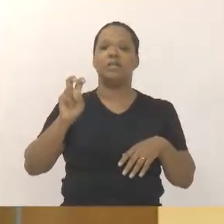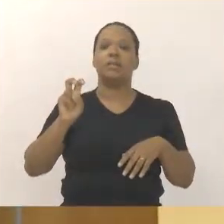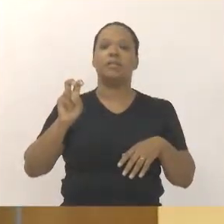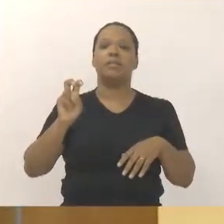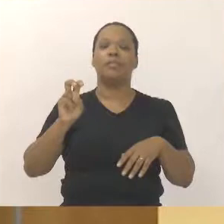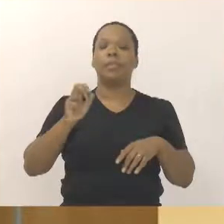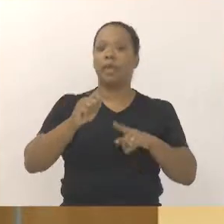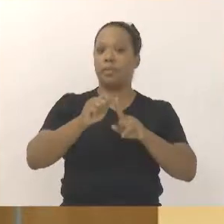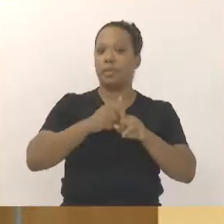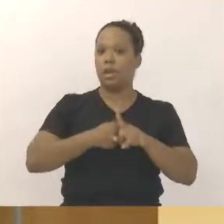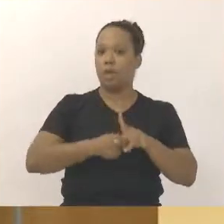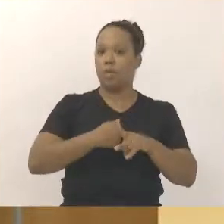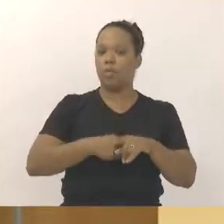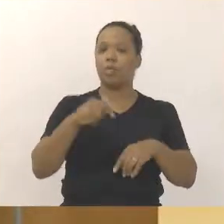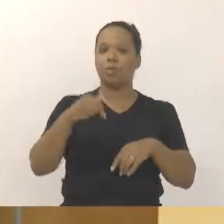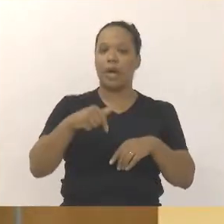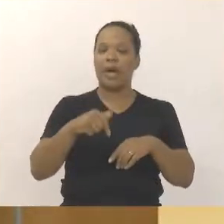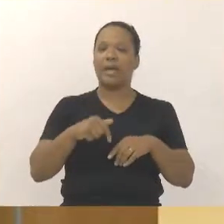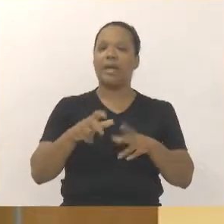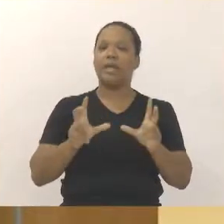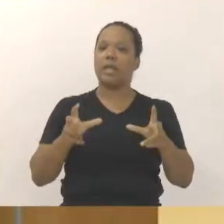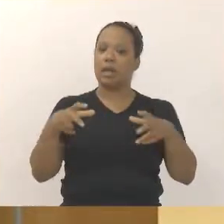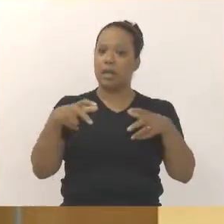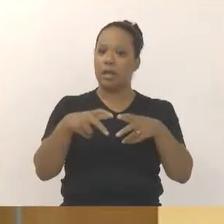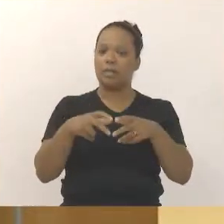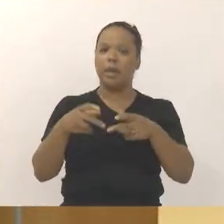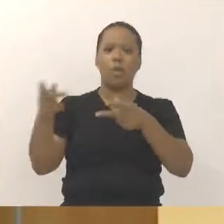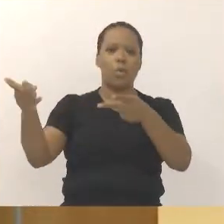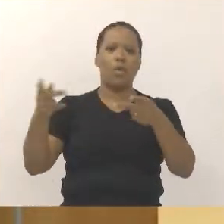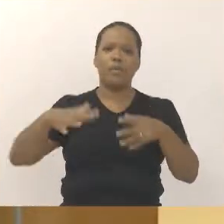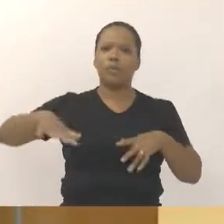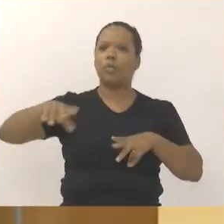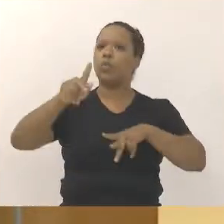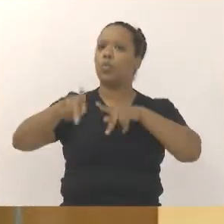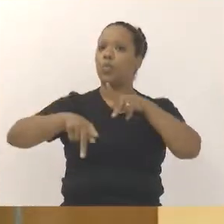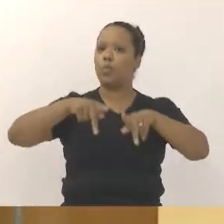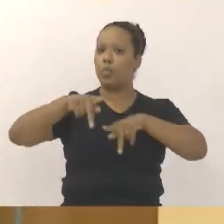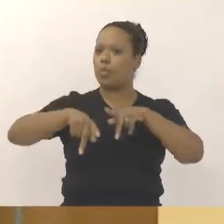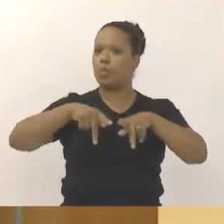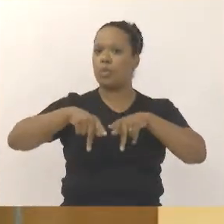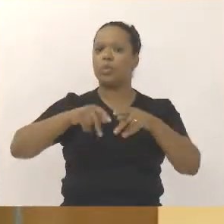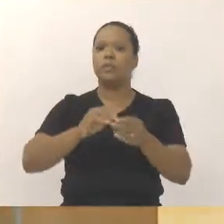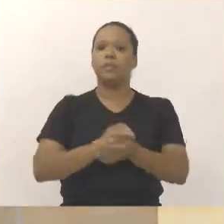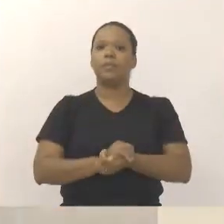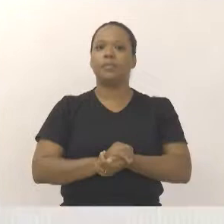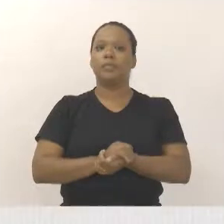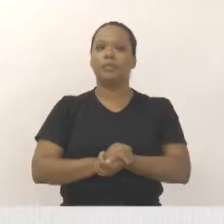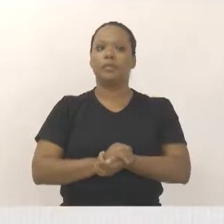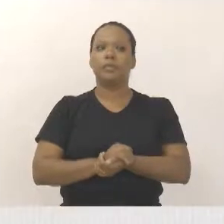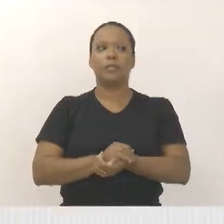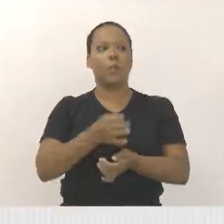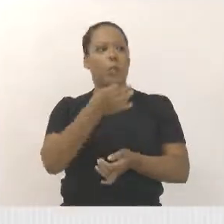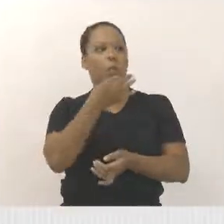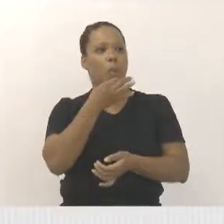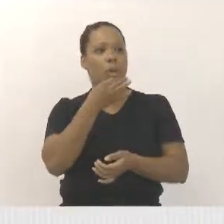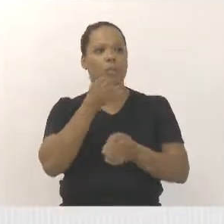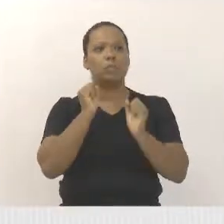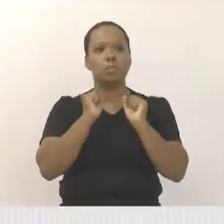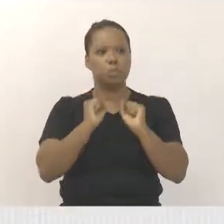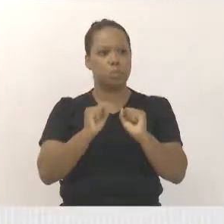aqui nesta casa, onde a gente convida a população para poderem participar